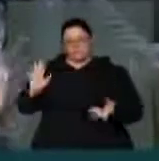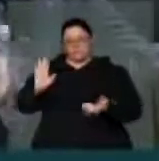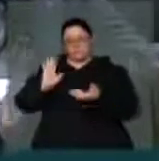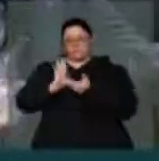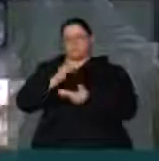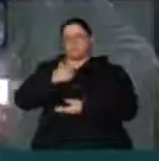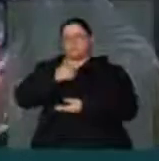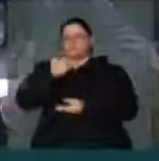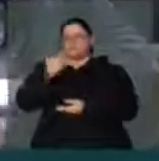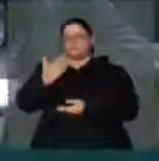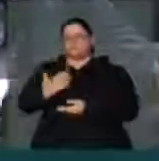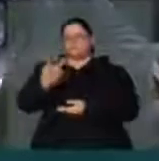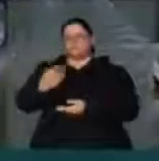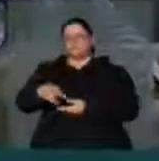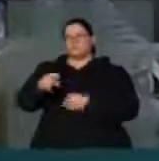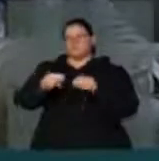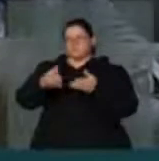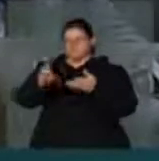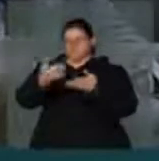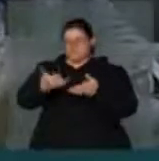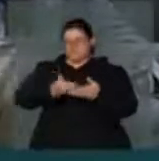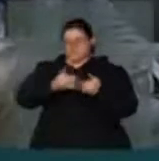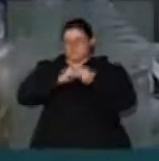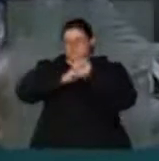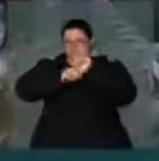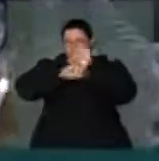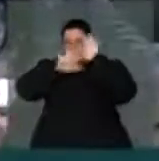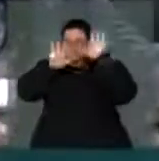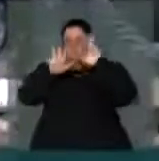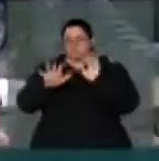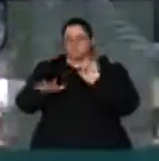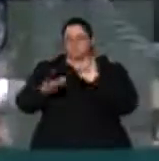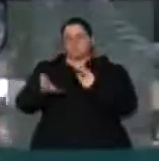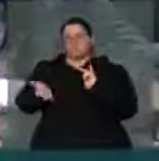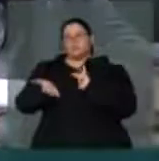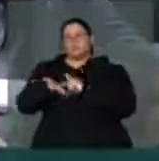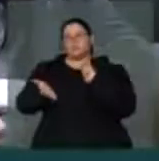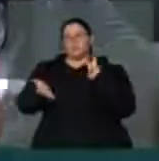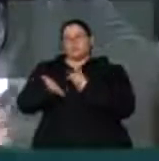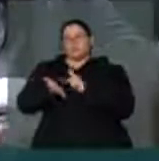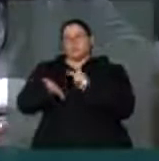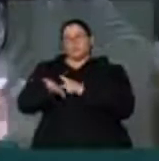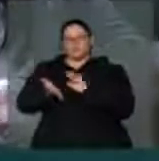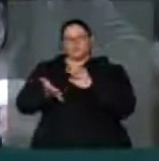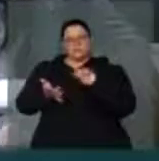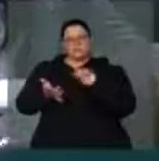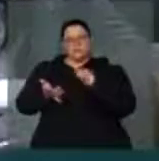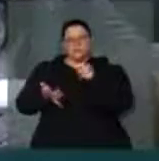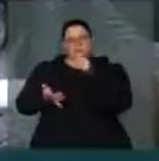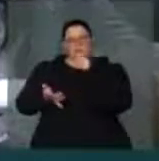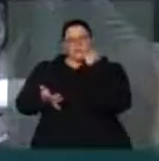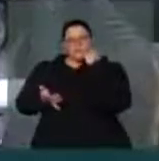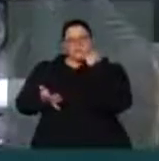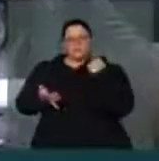que essa mesa esclarecesse se realmente vai ser atendido